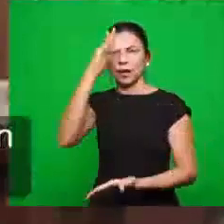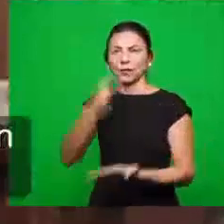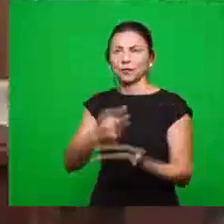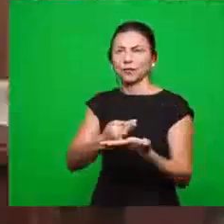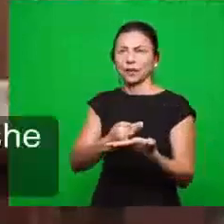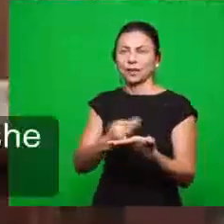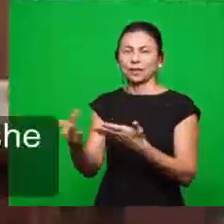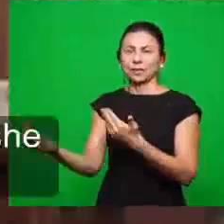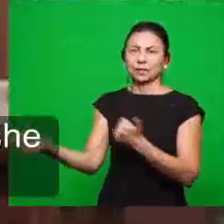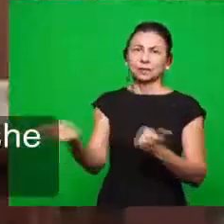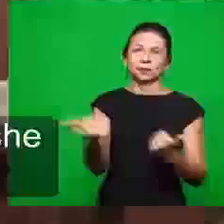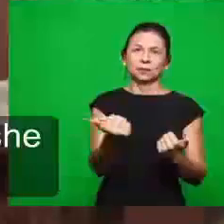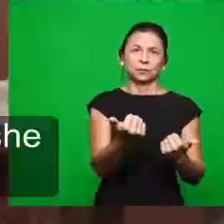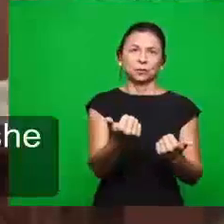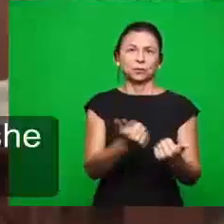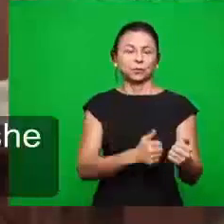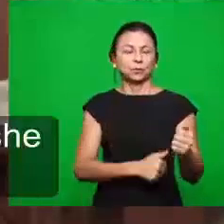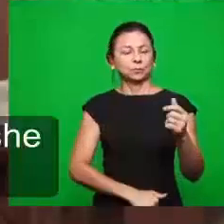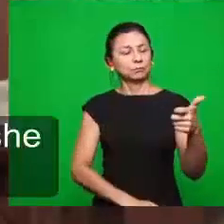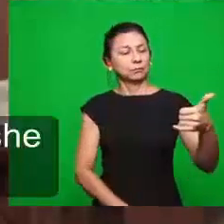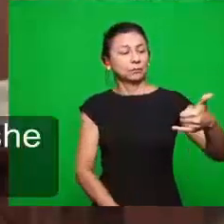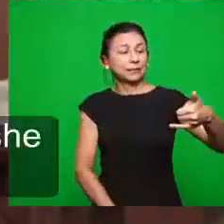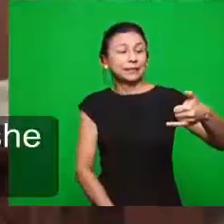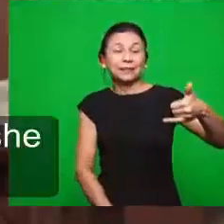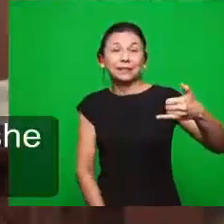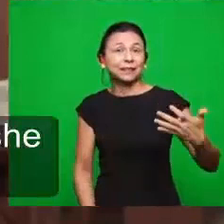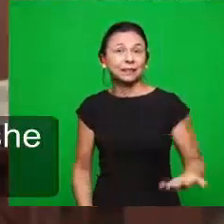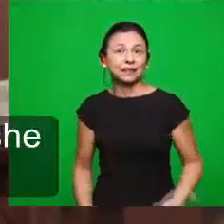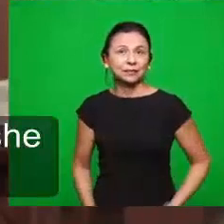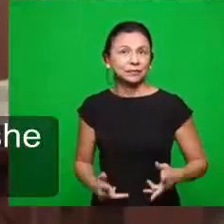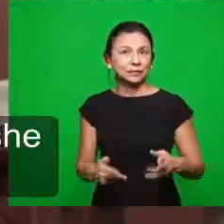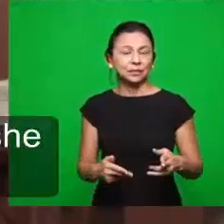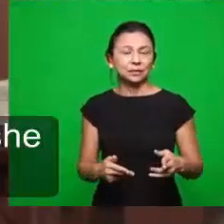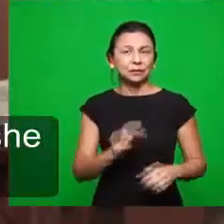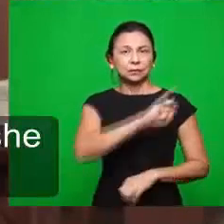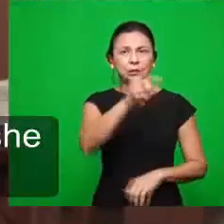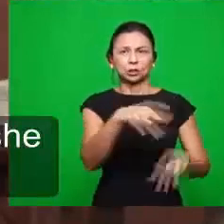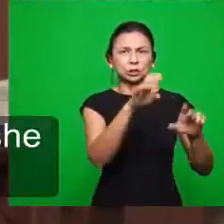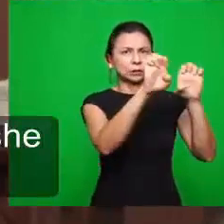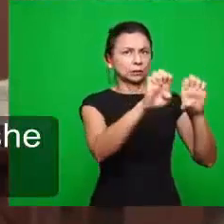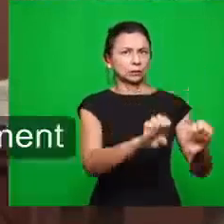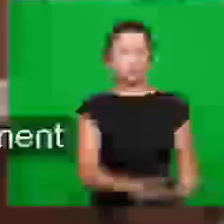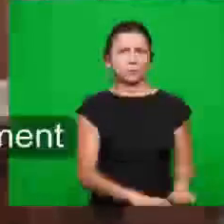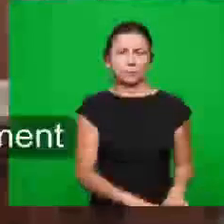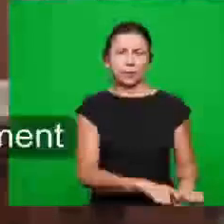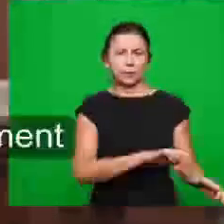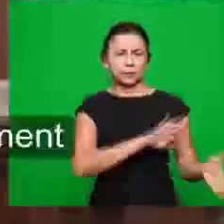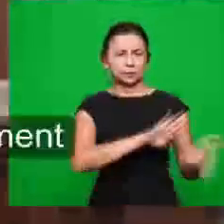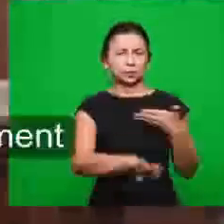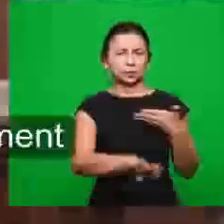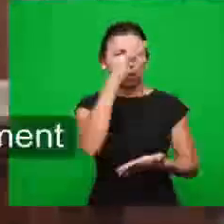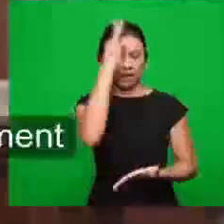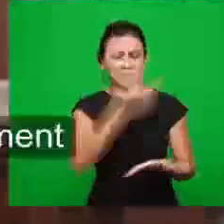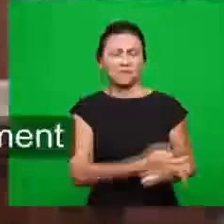no objeto. Então o mesmo problema lá de Jezabel, o mesmo problema. Quando ela tira a